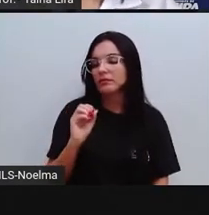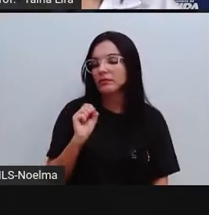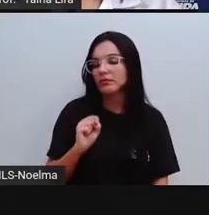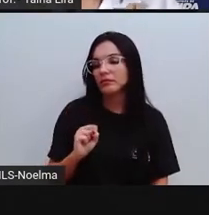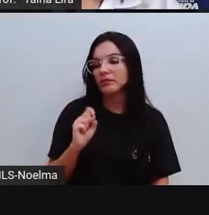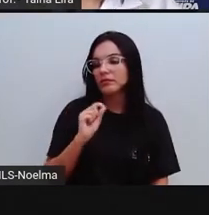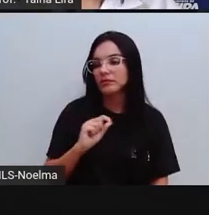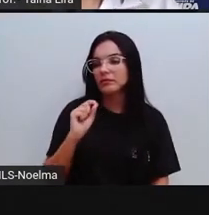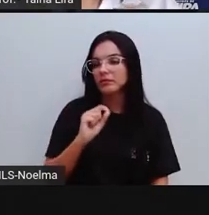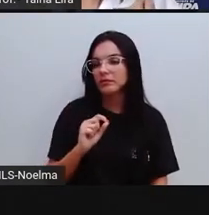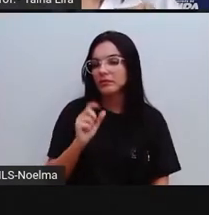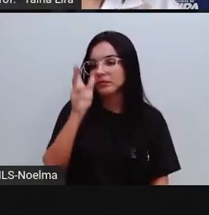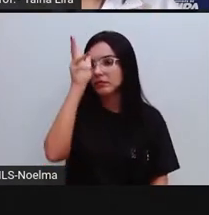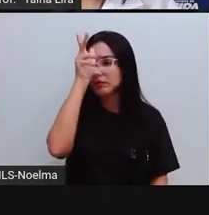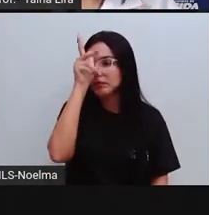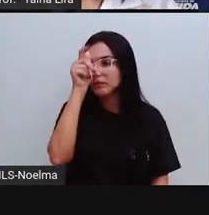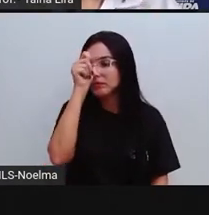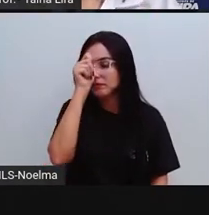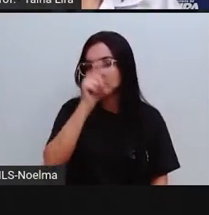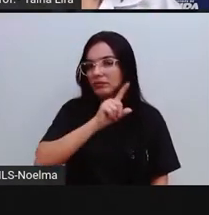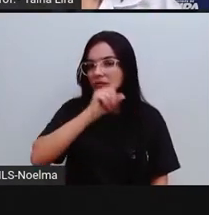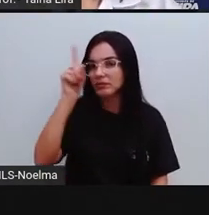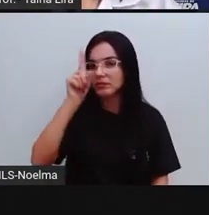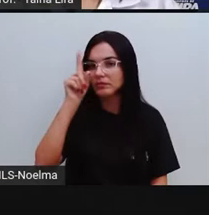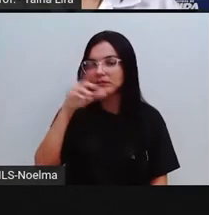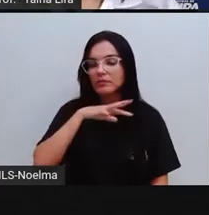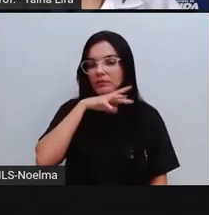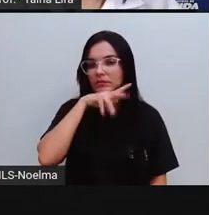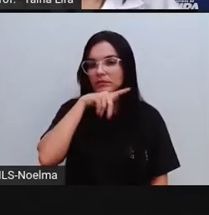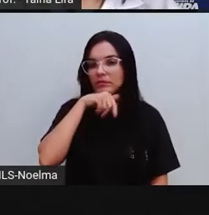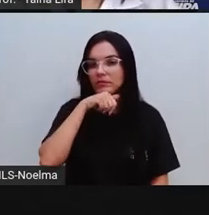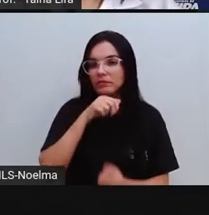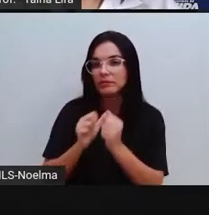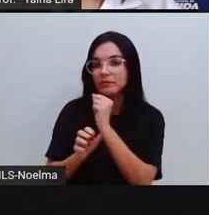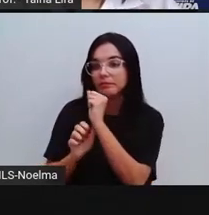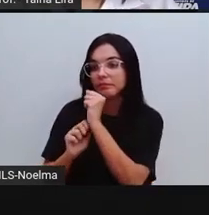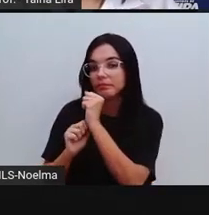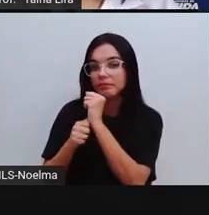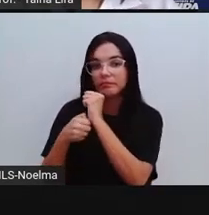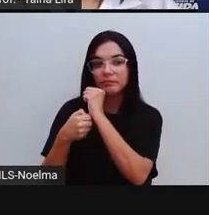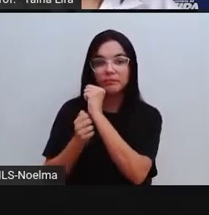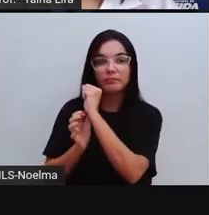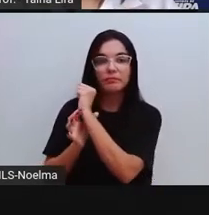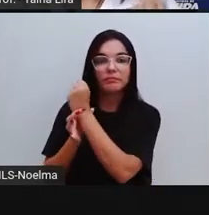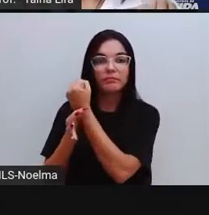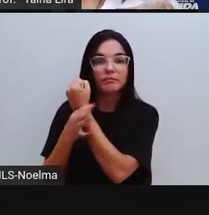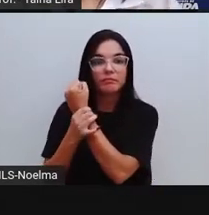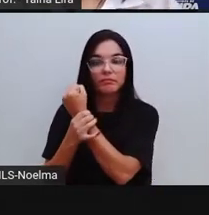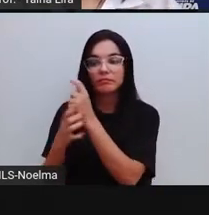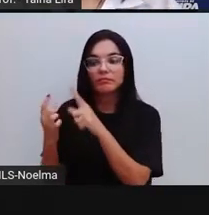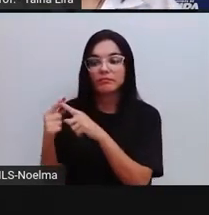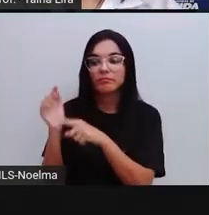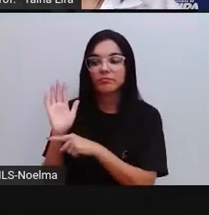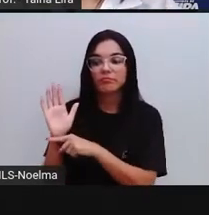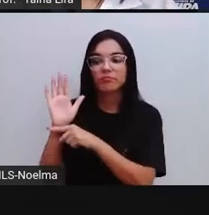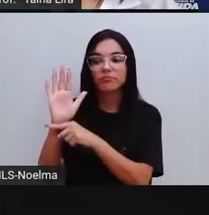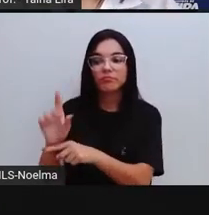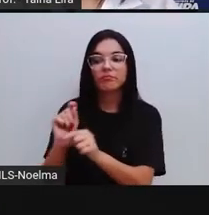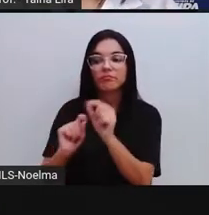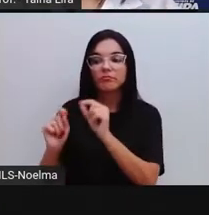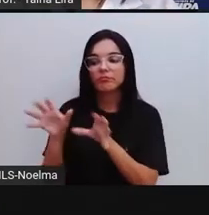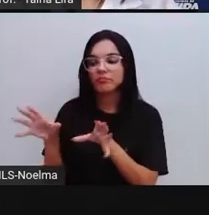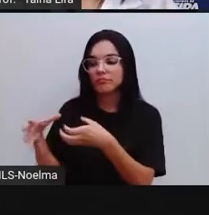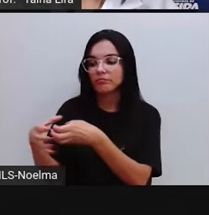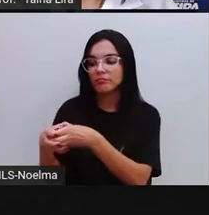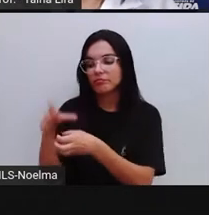considerada um animal sagrado, né? Porque, segundo a lenda, ela ajudou ali a formar